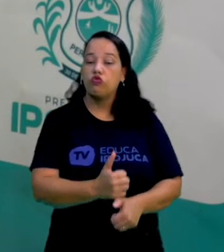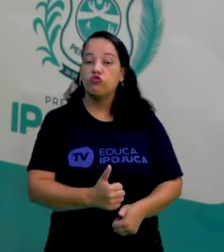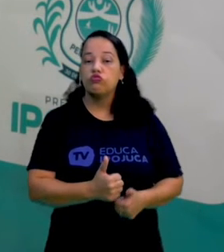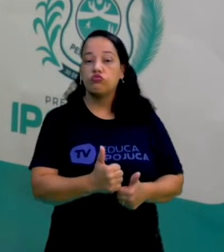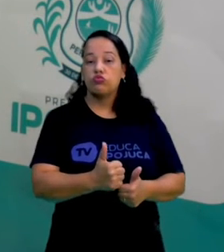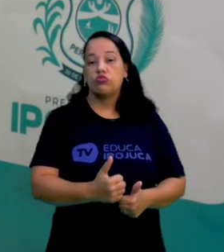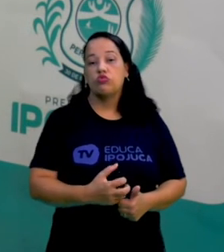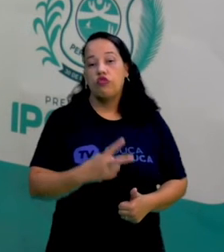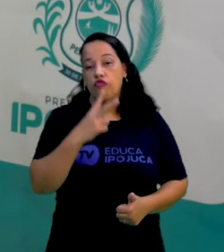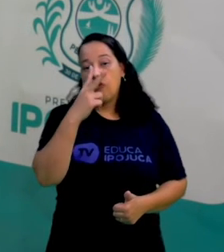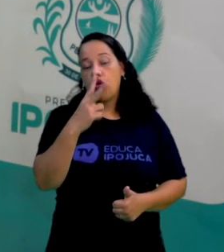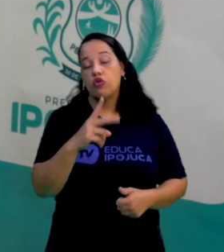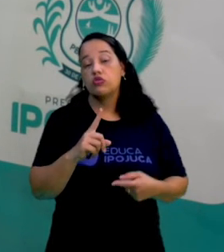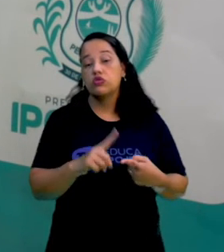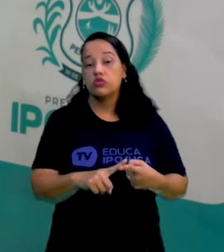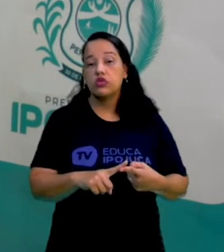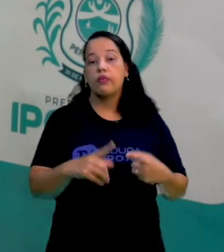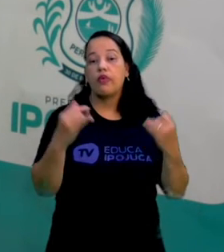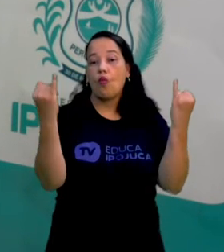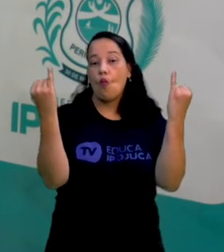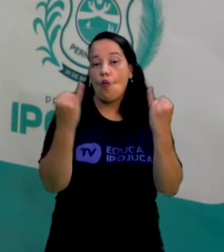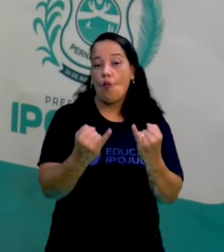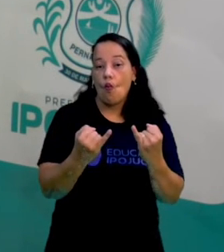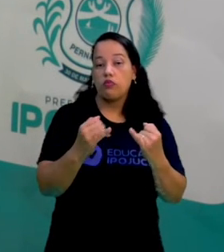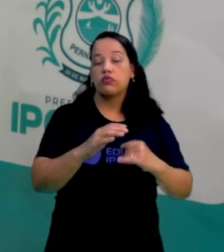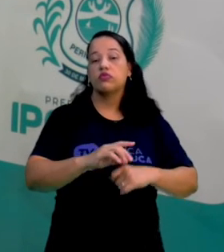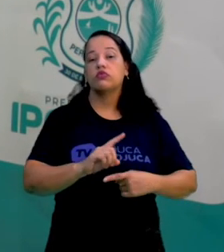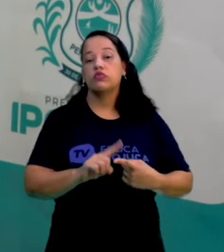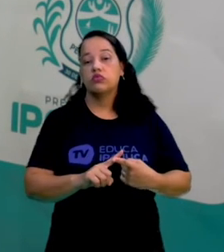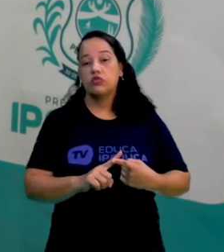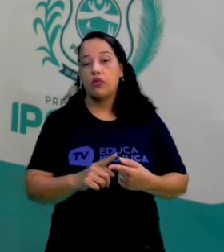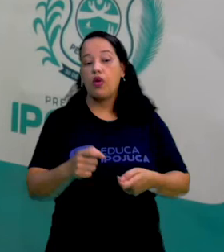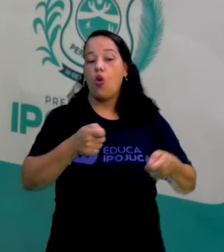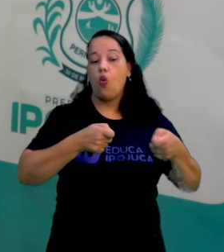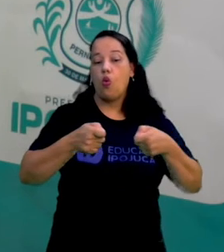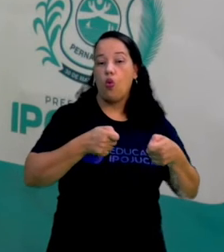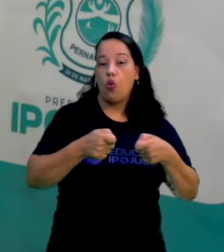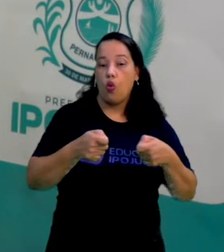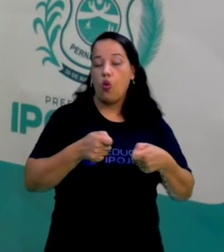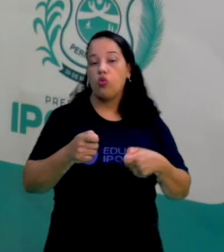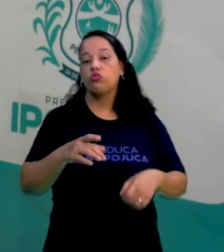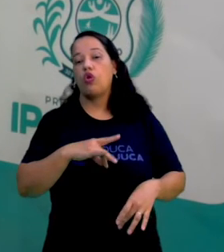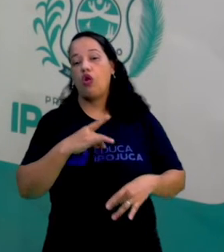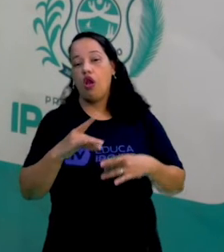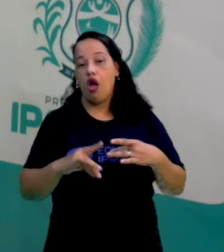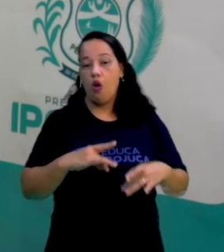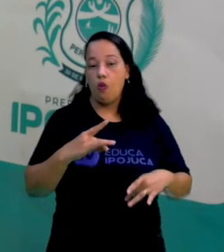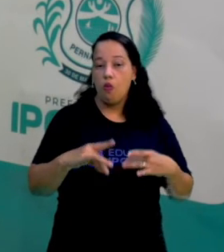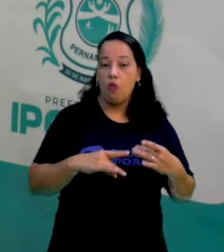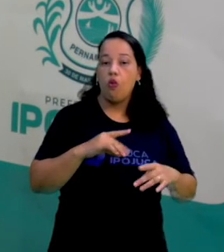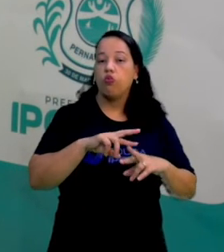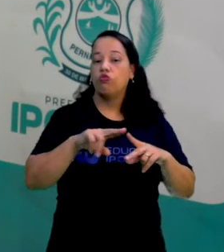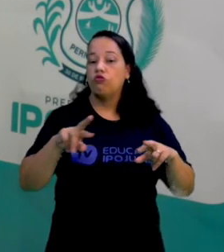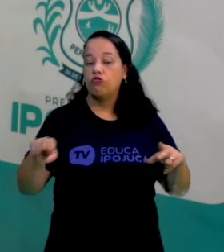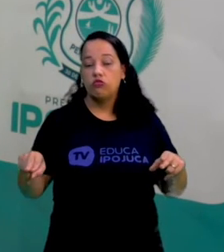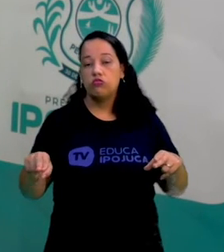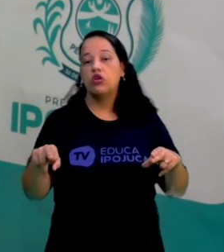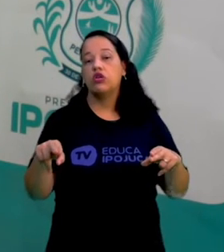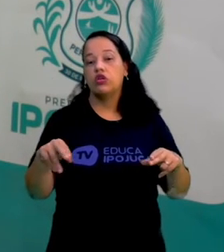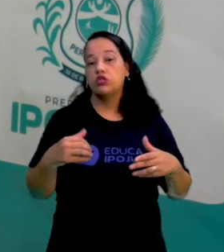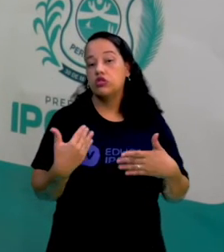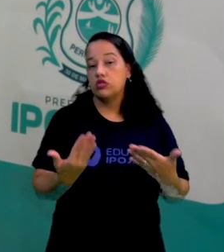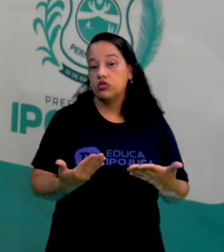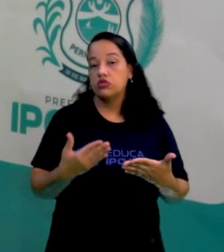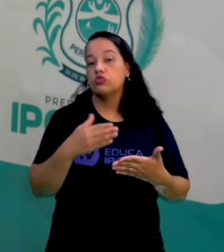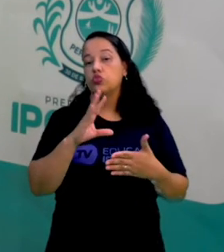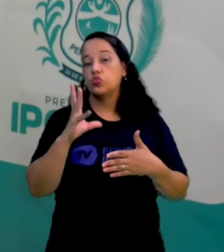esquelético e também a questão do emagrecimento, do controle das taxas de colesterol, triglicerídeos, né? Então, tudo isso